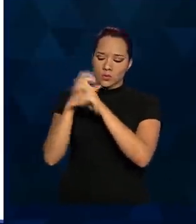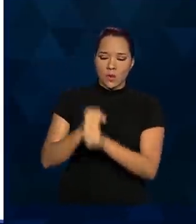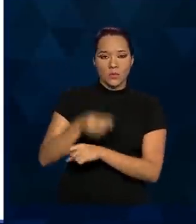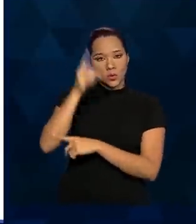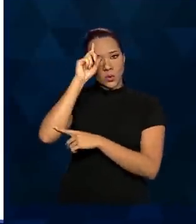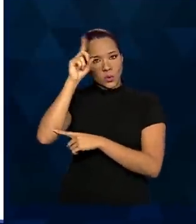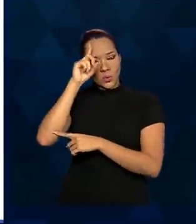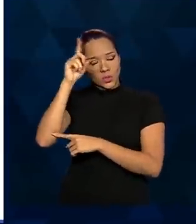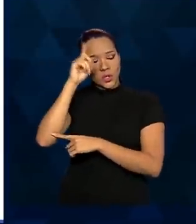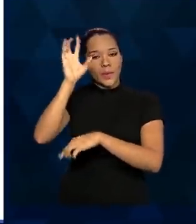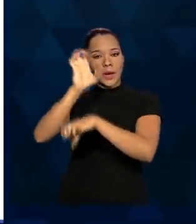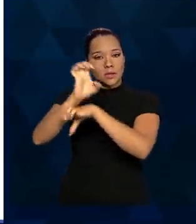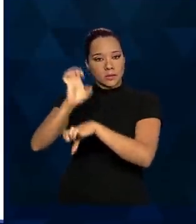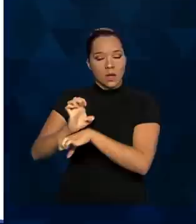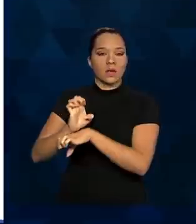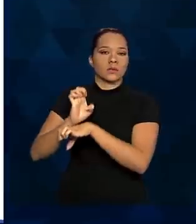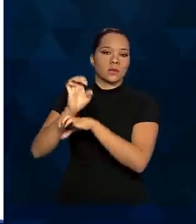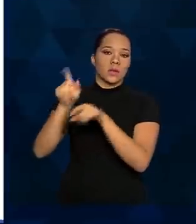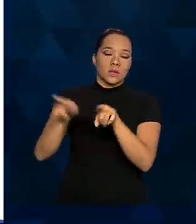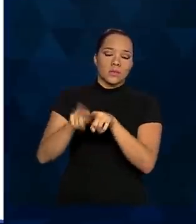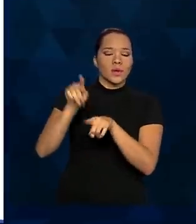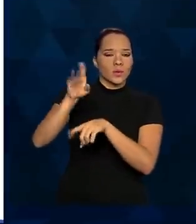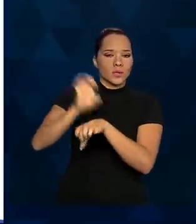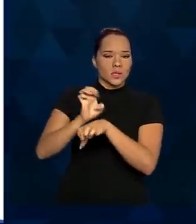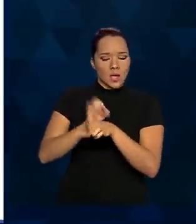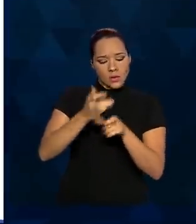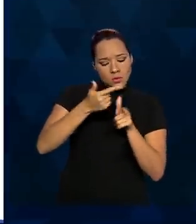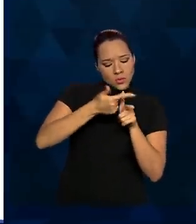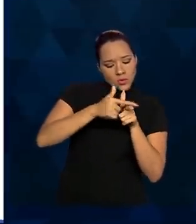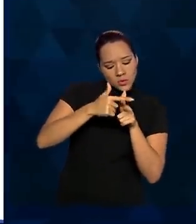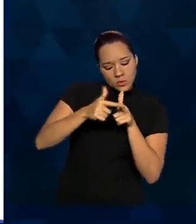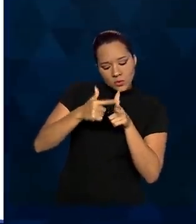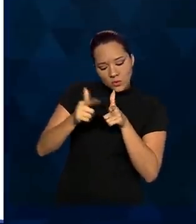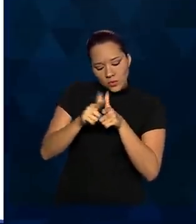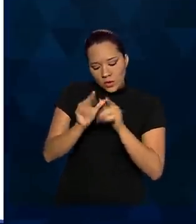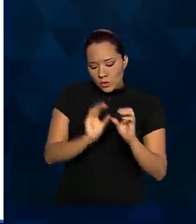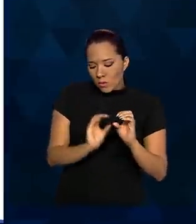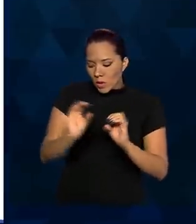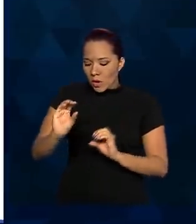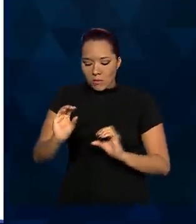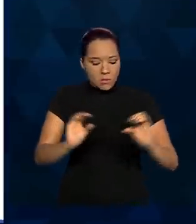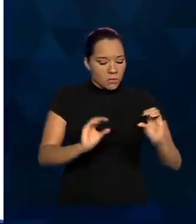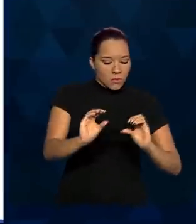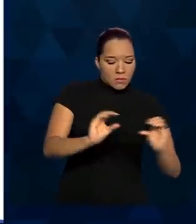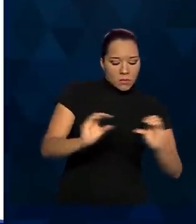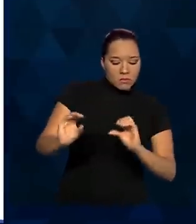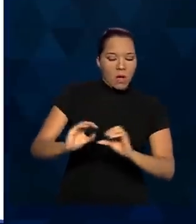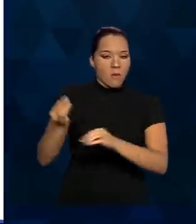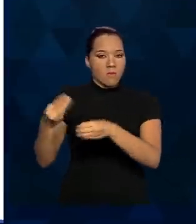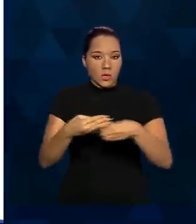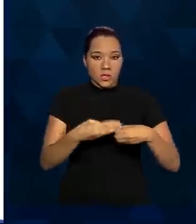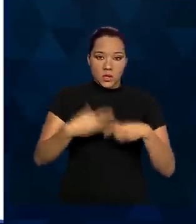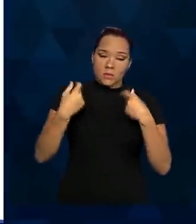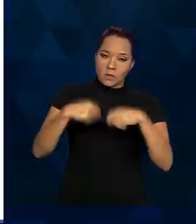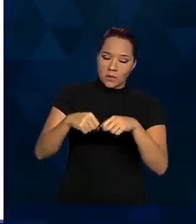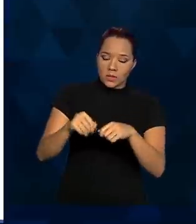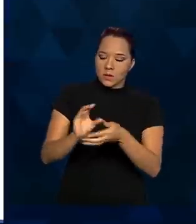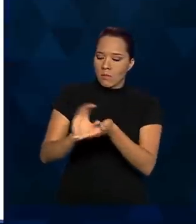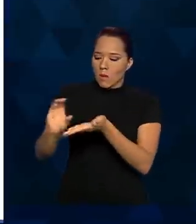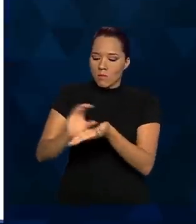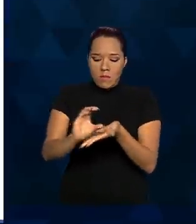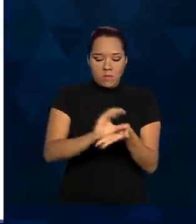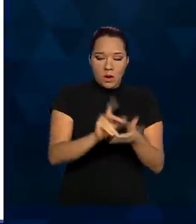estados e os estados fazem a divisão para os municípios do interior, assumindo essa logística no âmbito do estado,